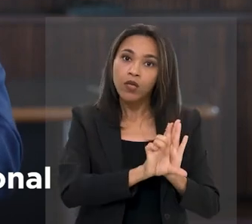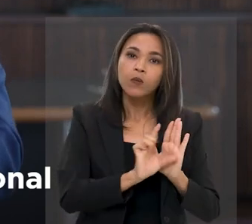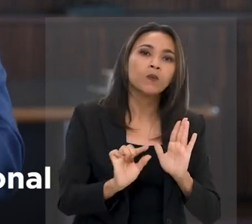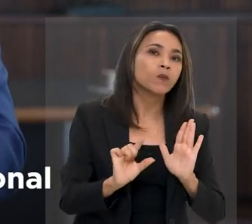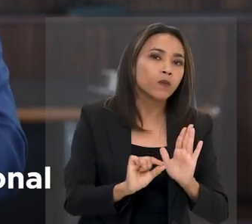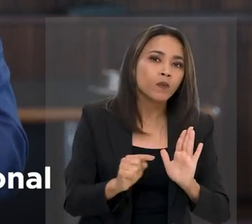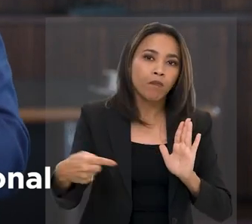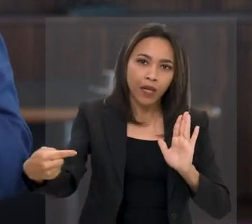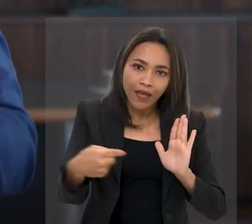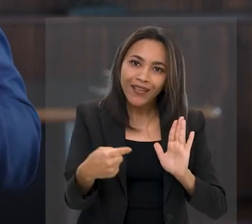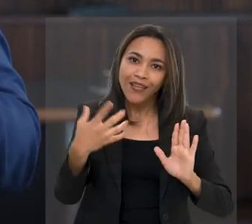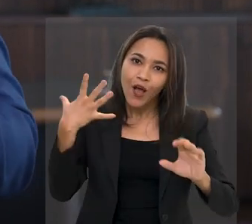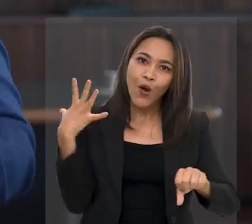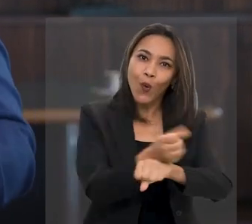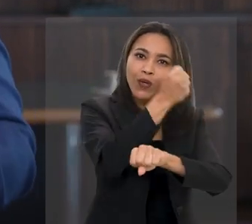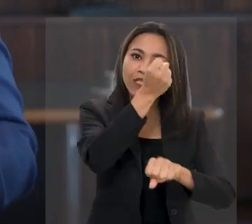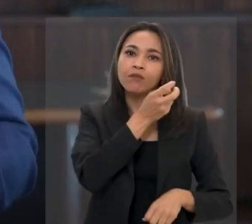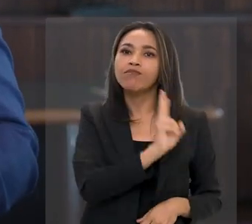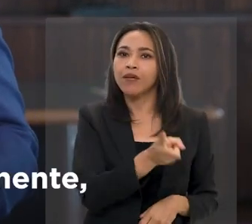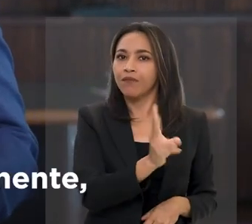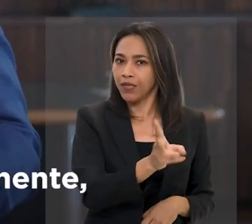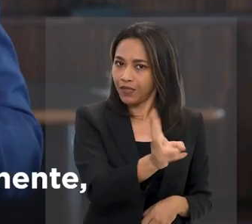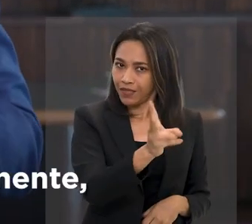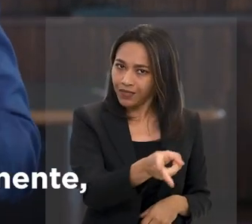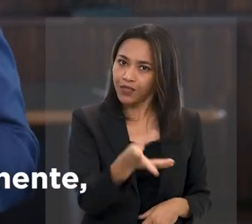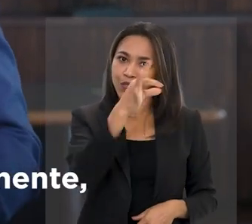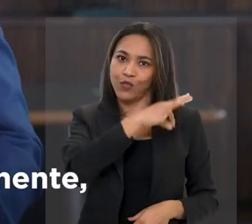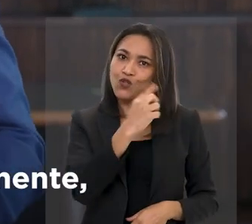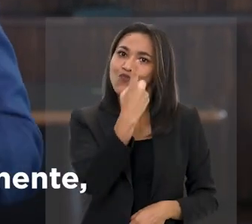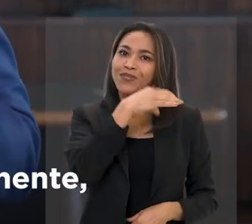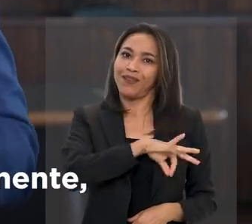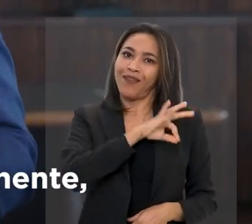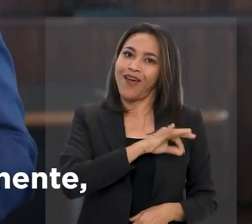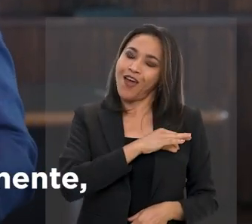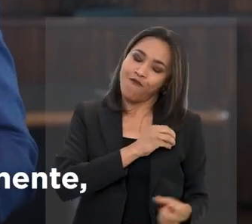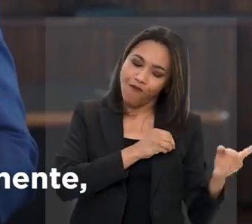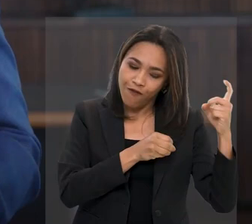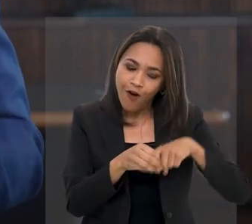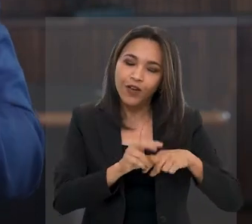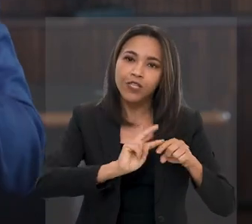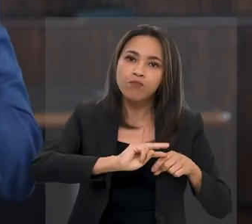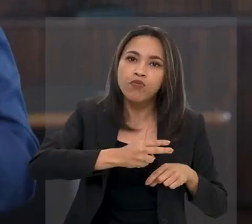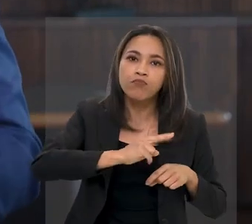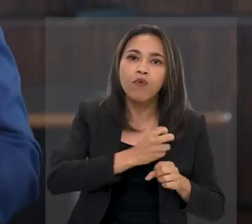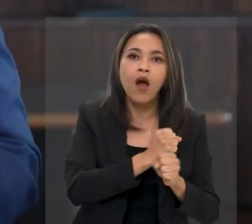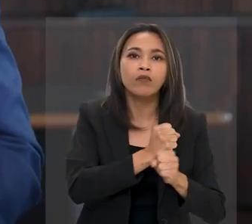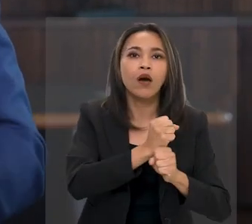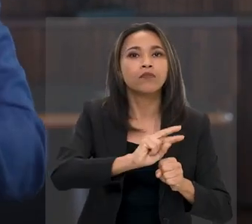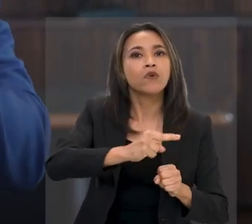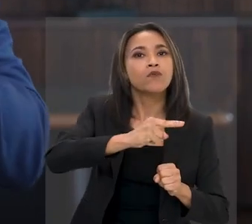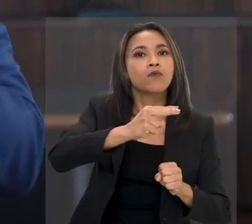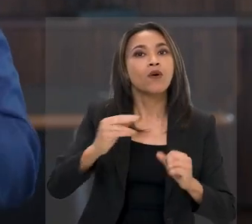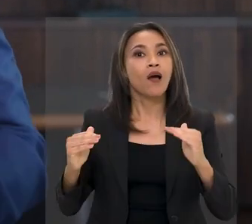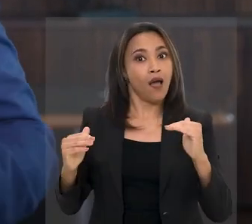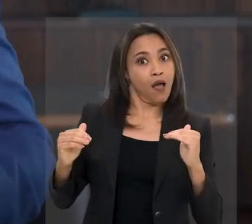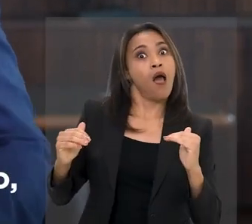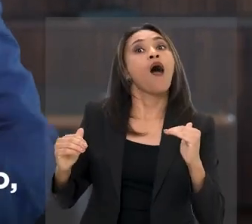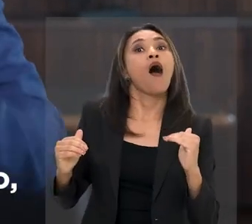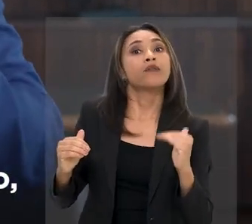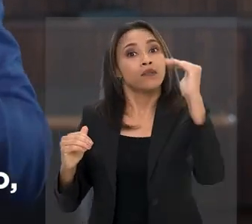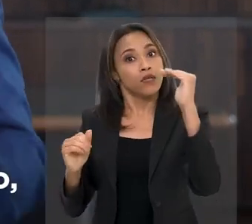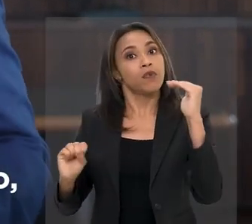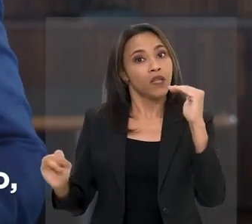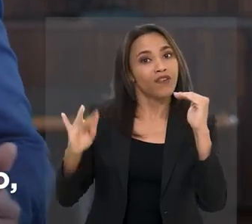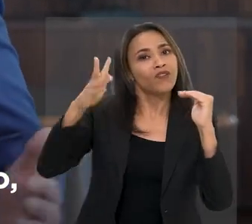Congresso Nacional um projeto de lei para que esta conquista seja permanente e o salário mínimo volta a ser reajustado